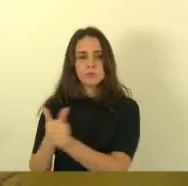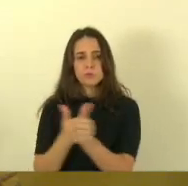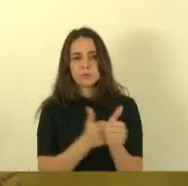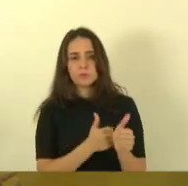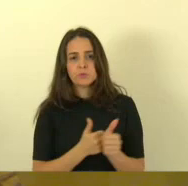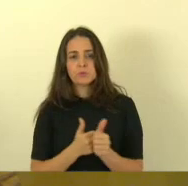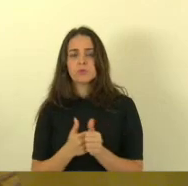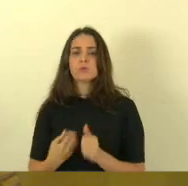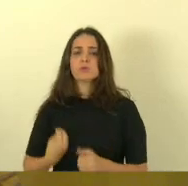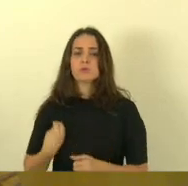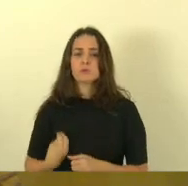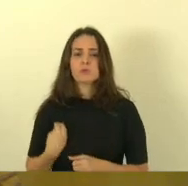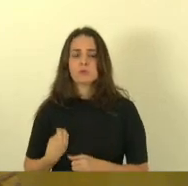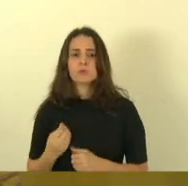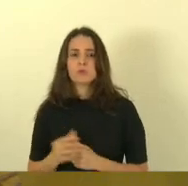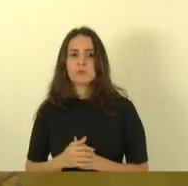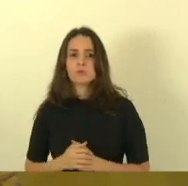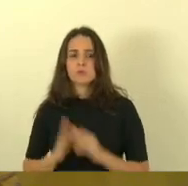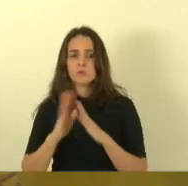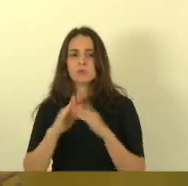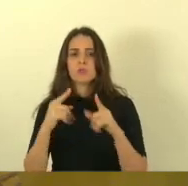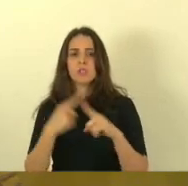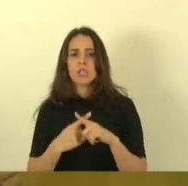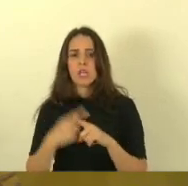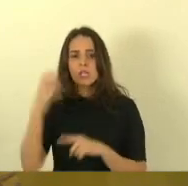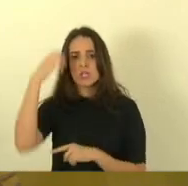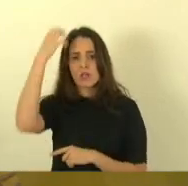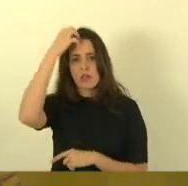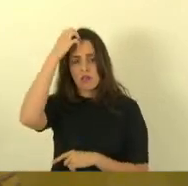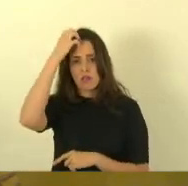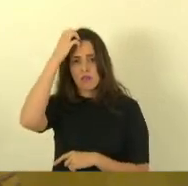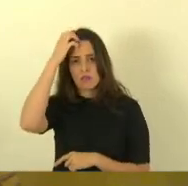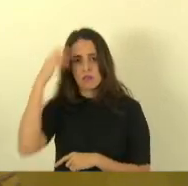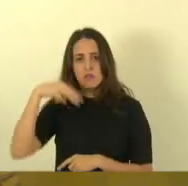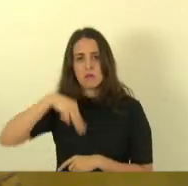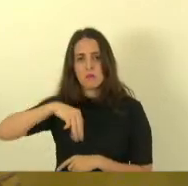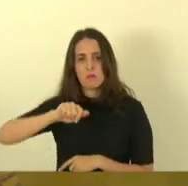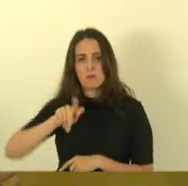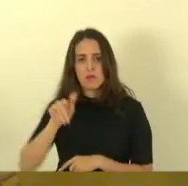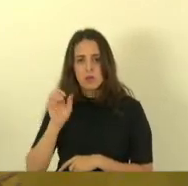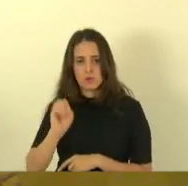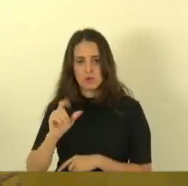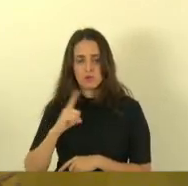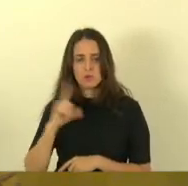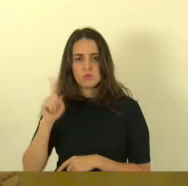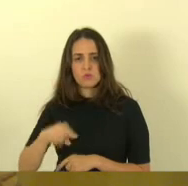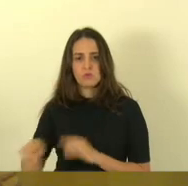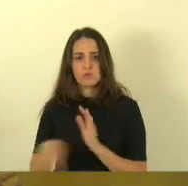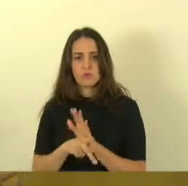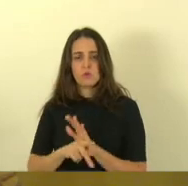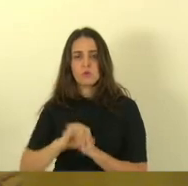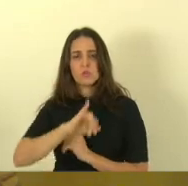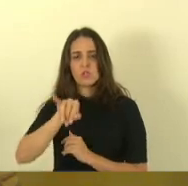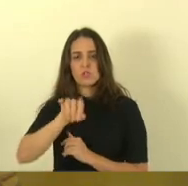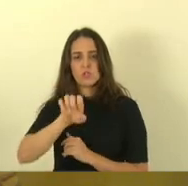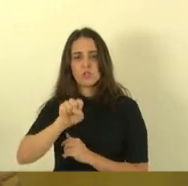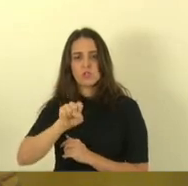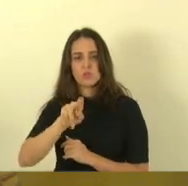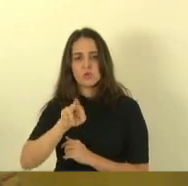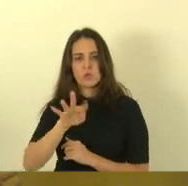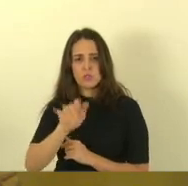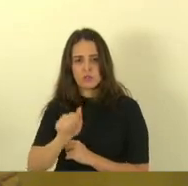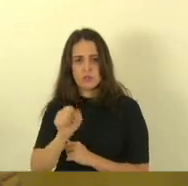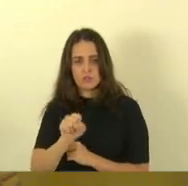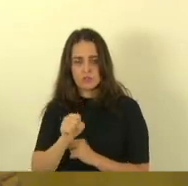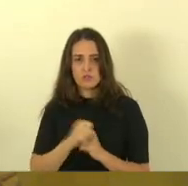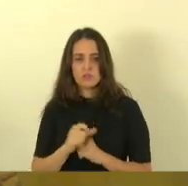tem localizado a igreja dos reis magos uma obra-prima feita pelos jesuítas que tem